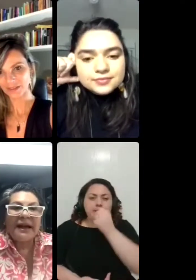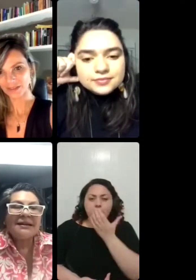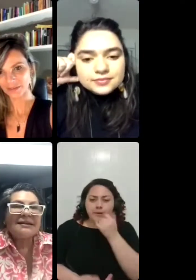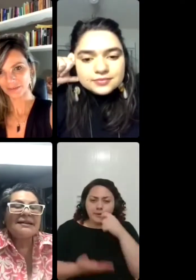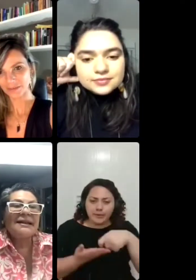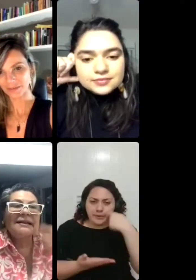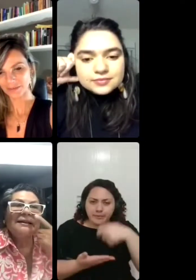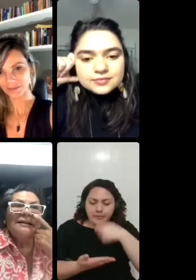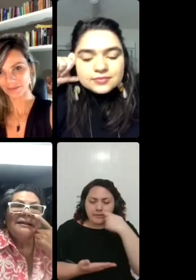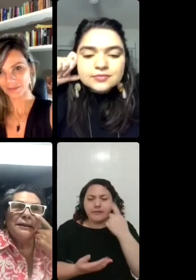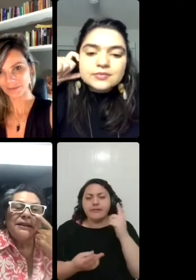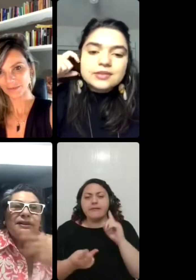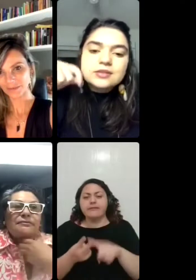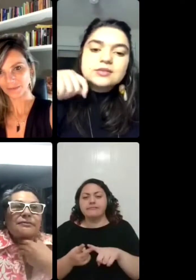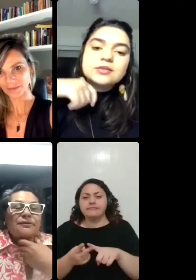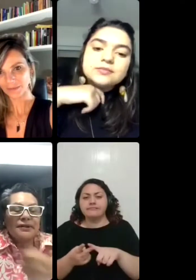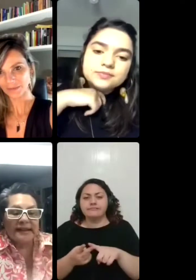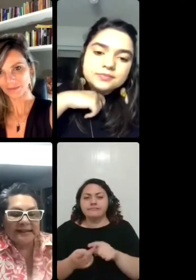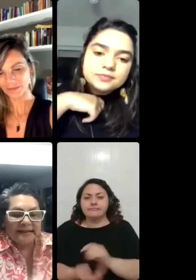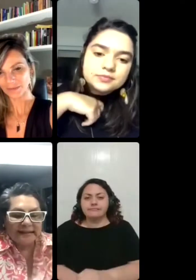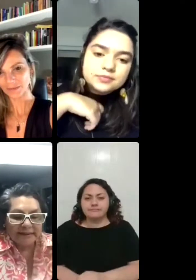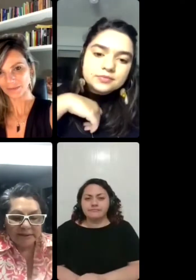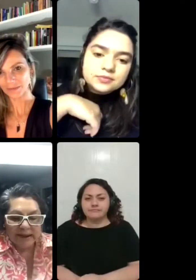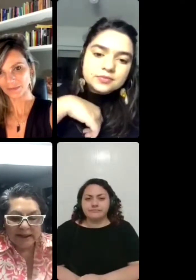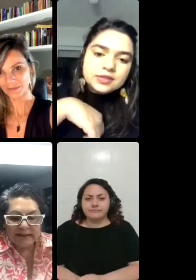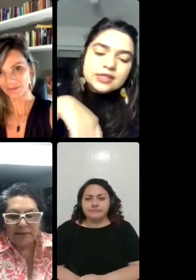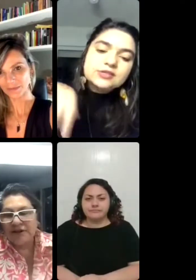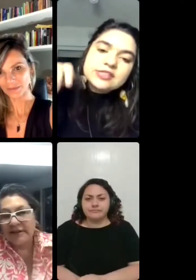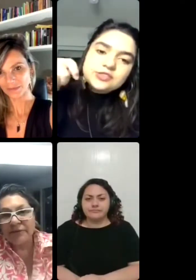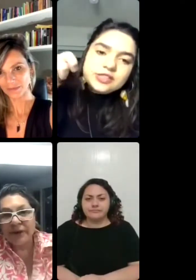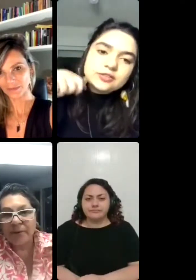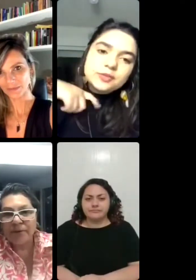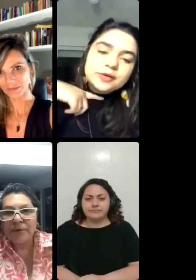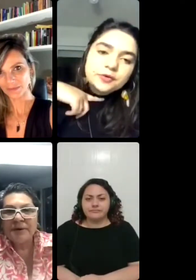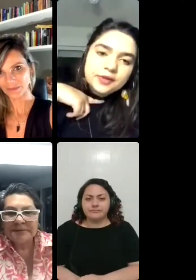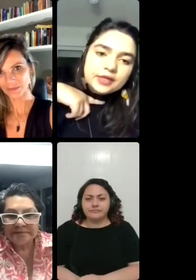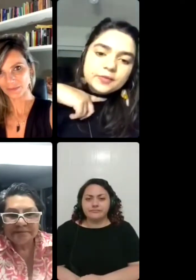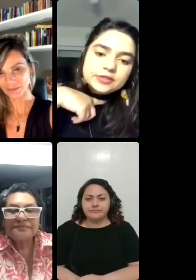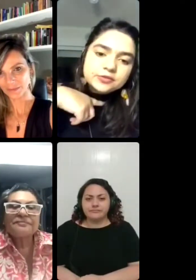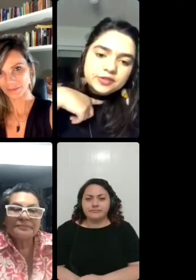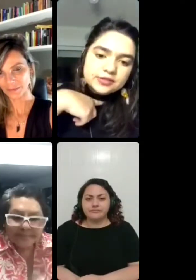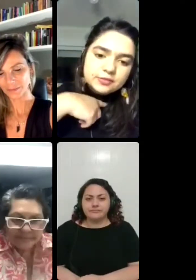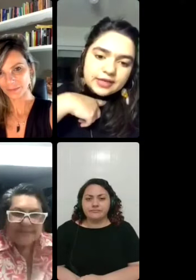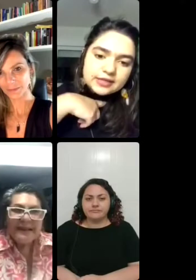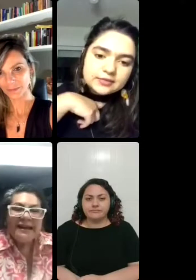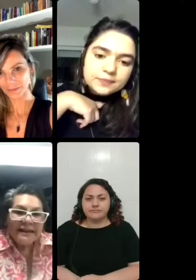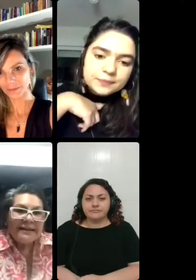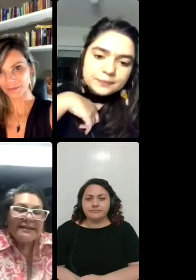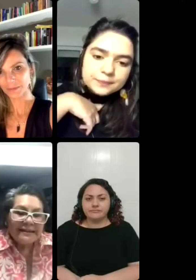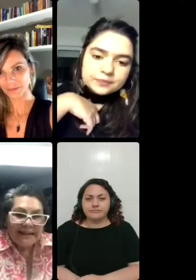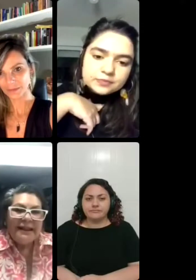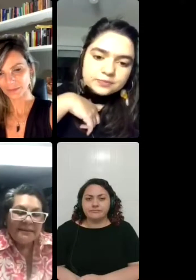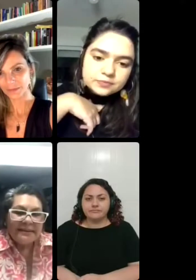especiais, assim, que não forçassem tanto, né? sentia a dor pra comer depois que foi estubada?